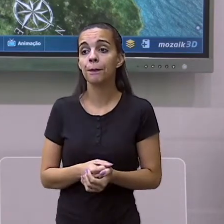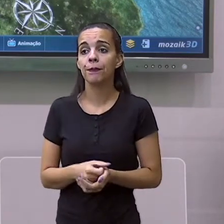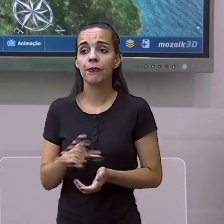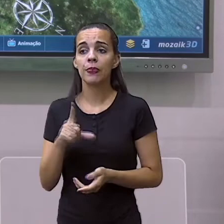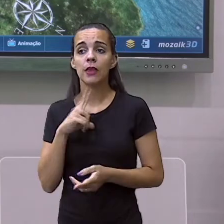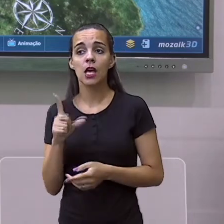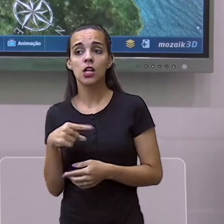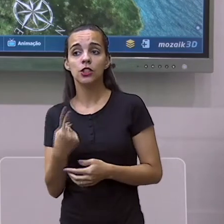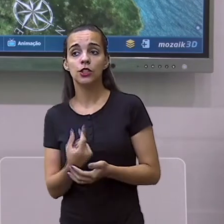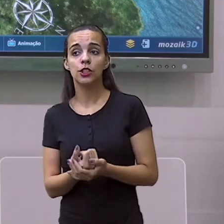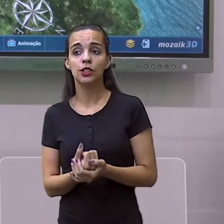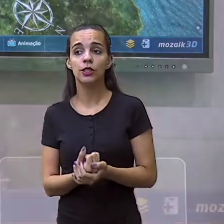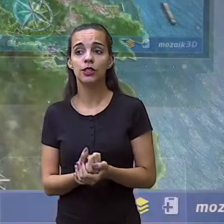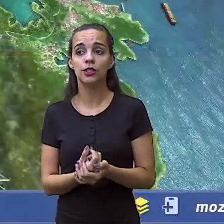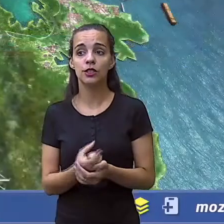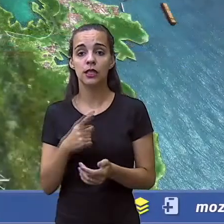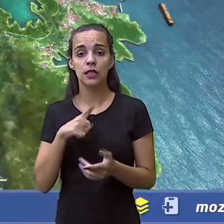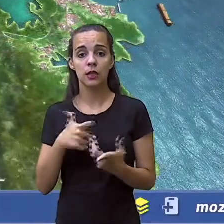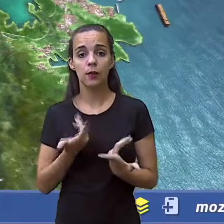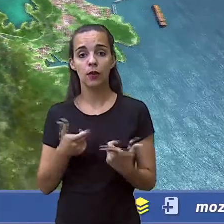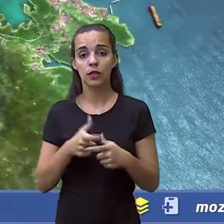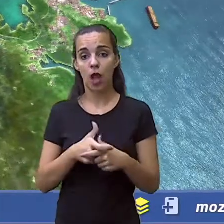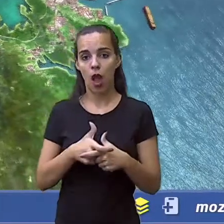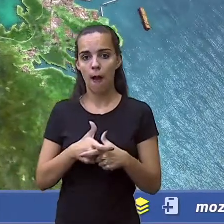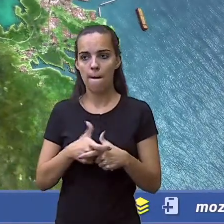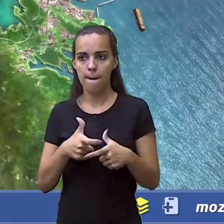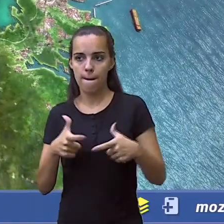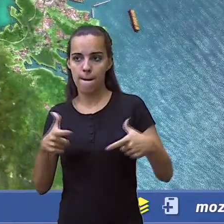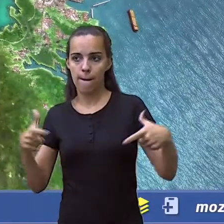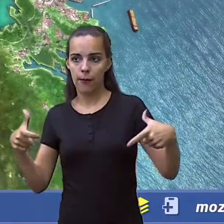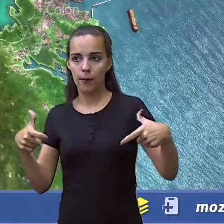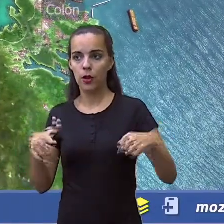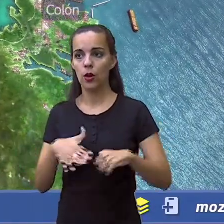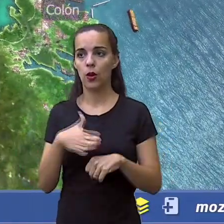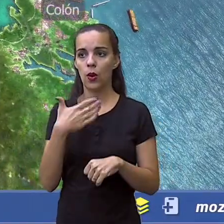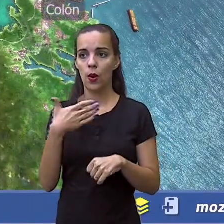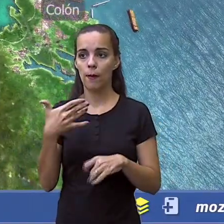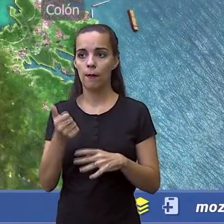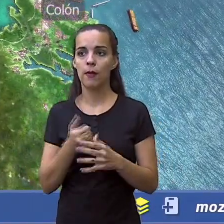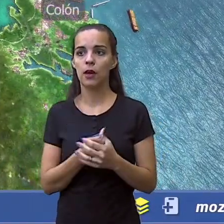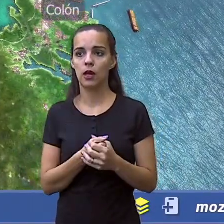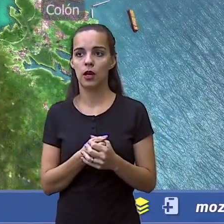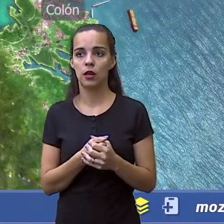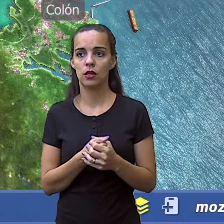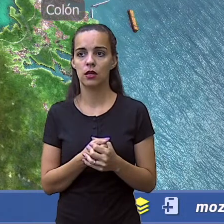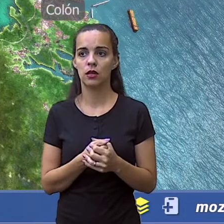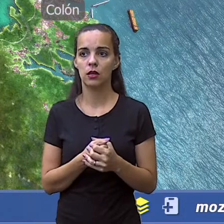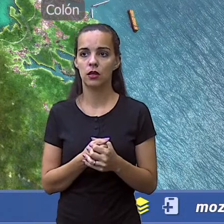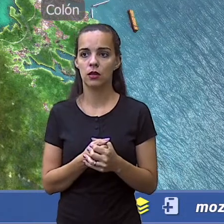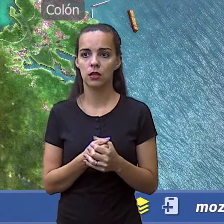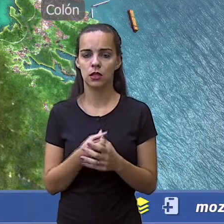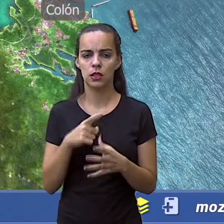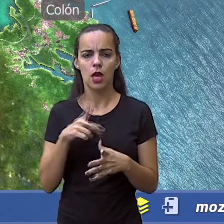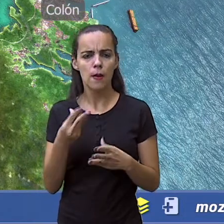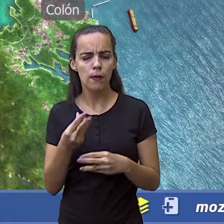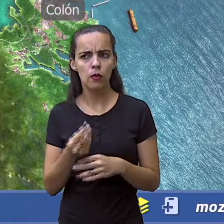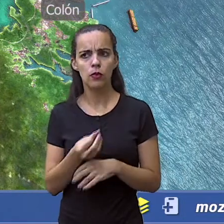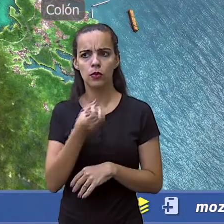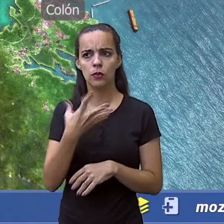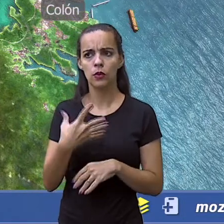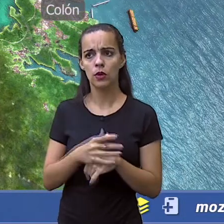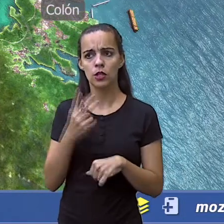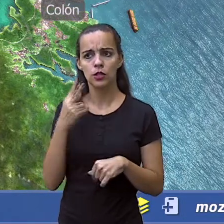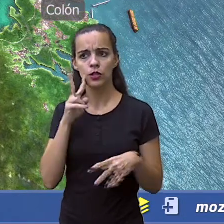necessidade dessa ampliação, ela é realmente muito